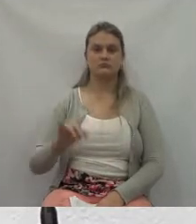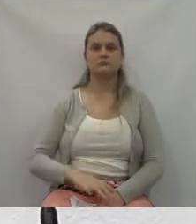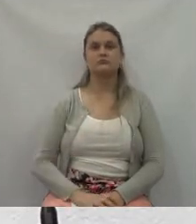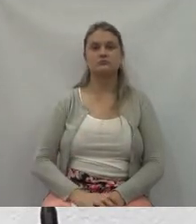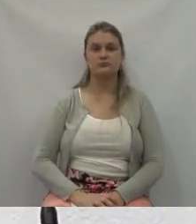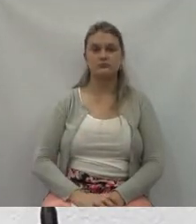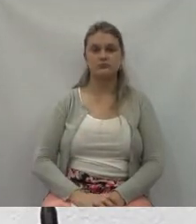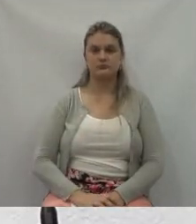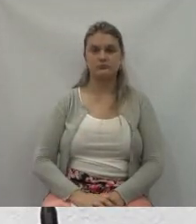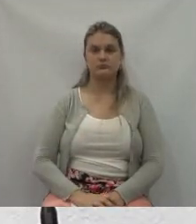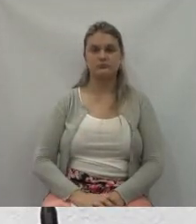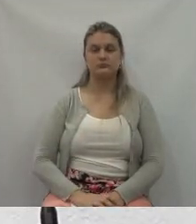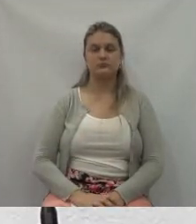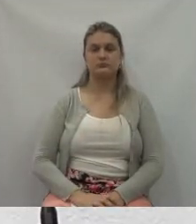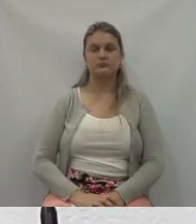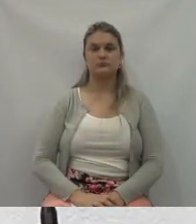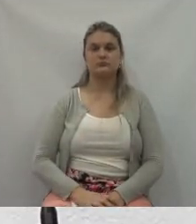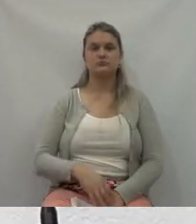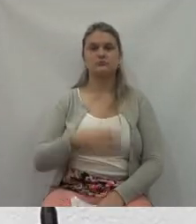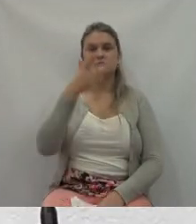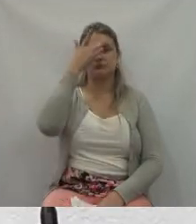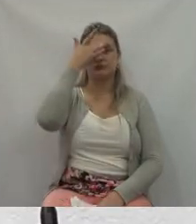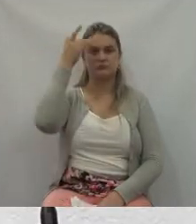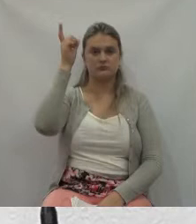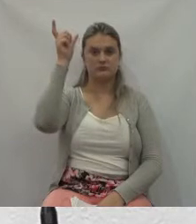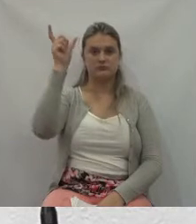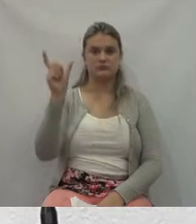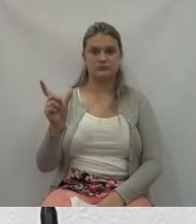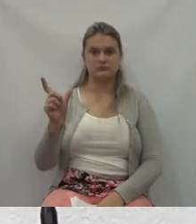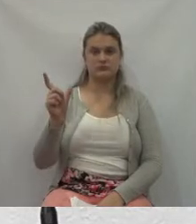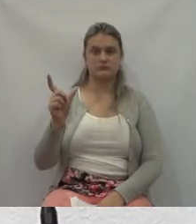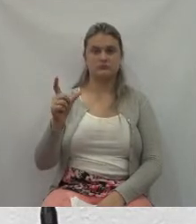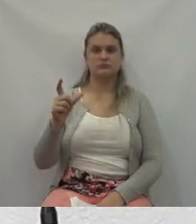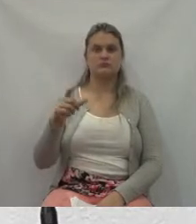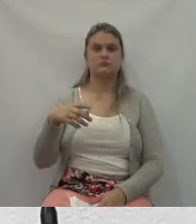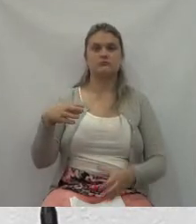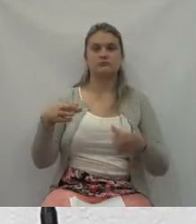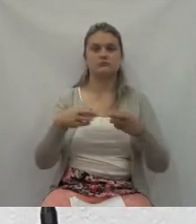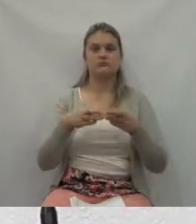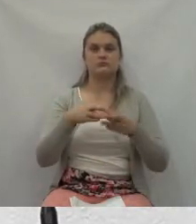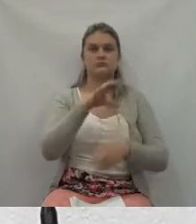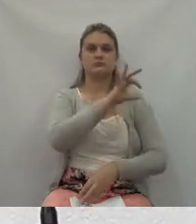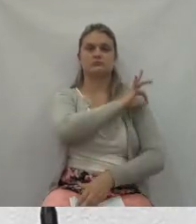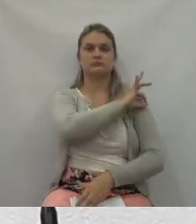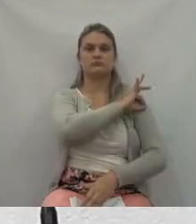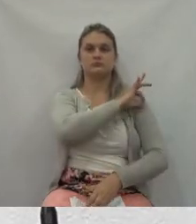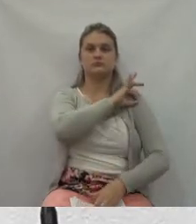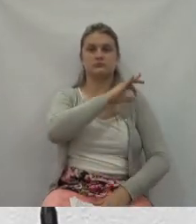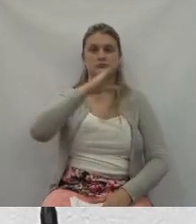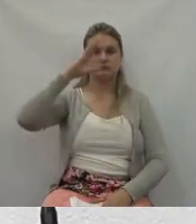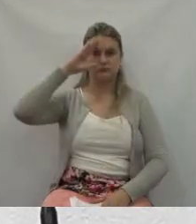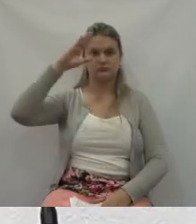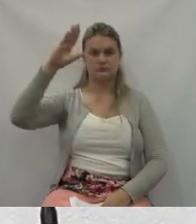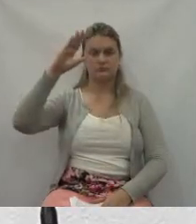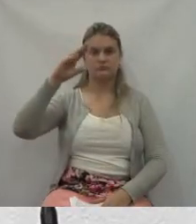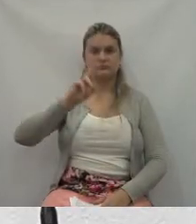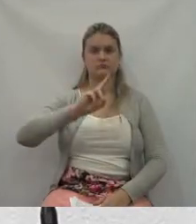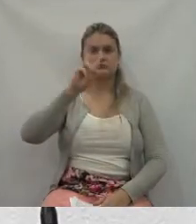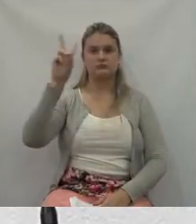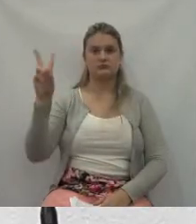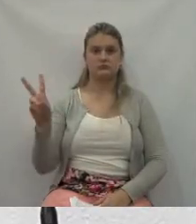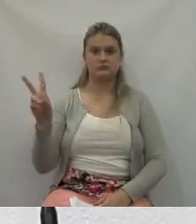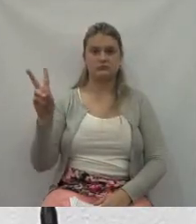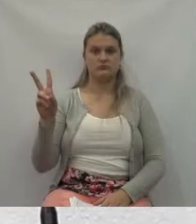Representante do Comando da Polícia Militar de União da Vitória, 2ª Companhia